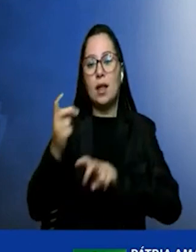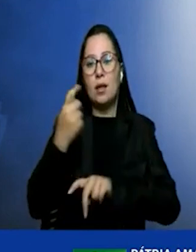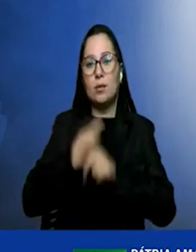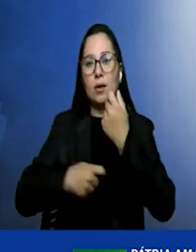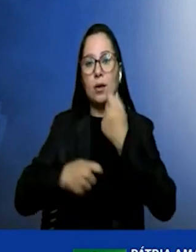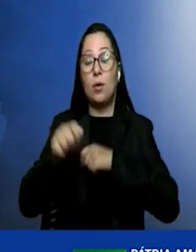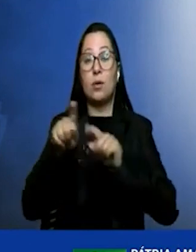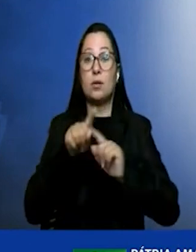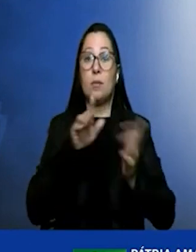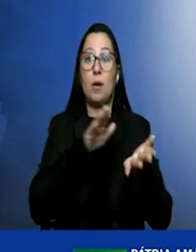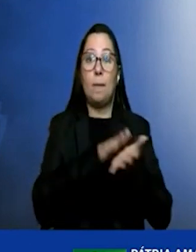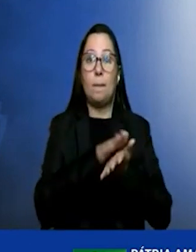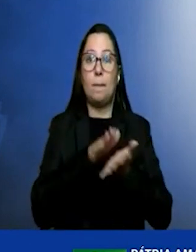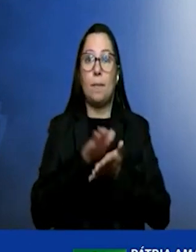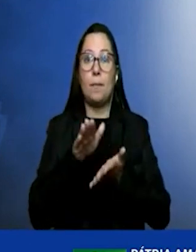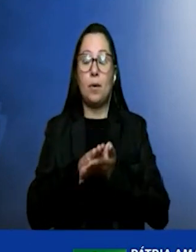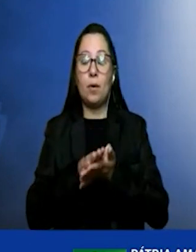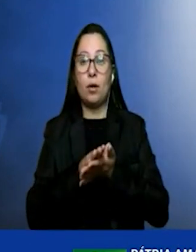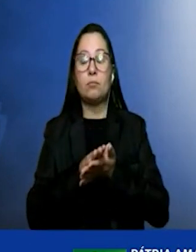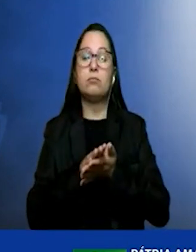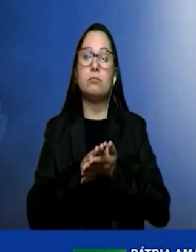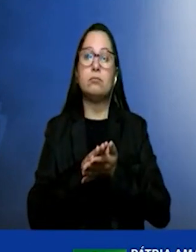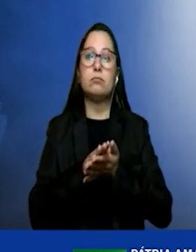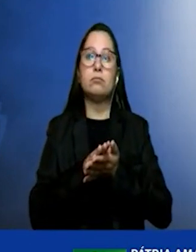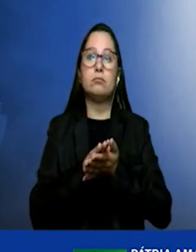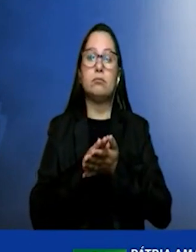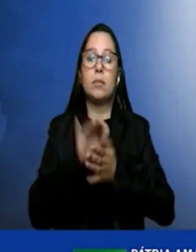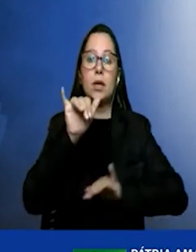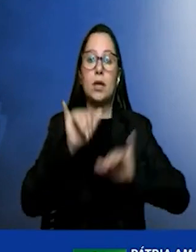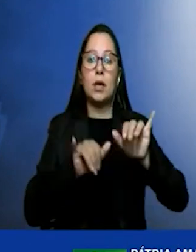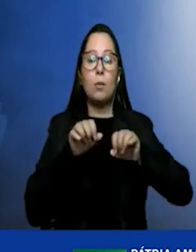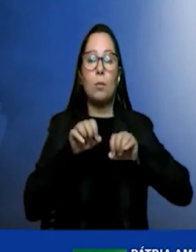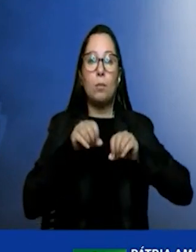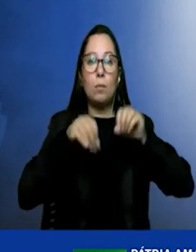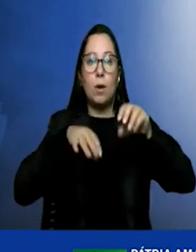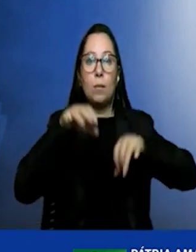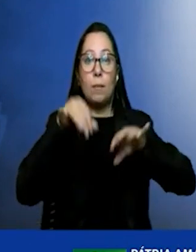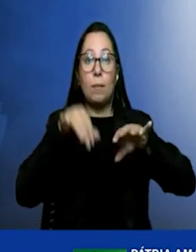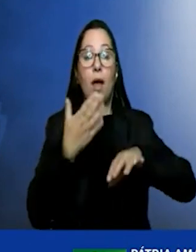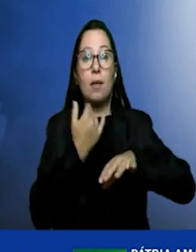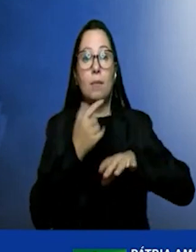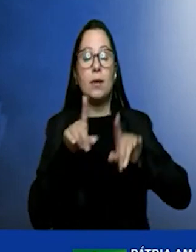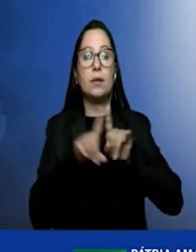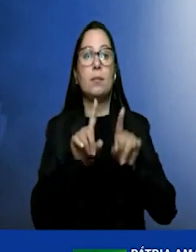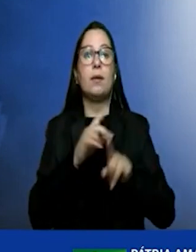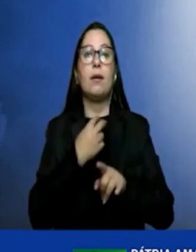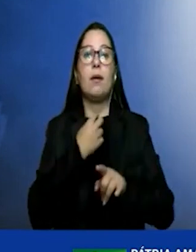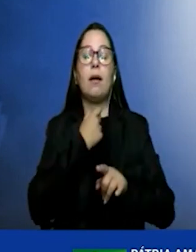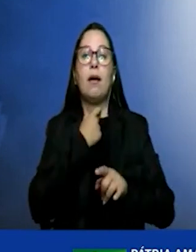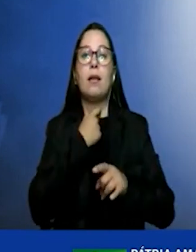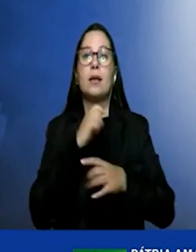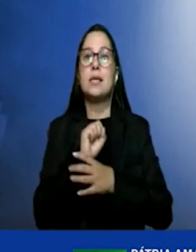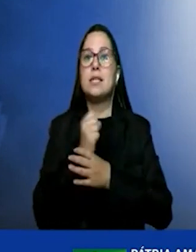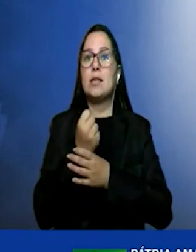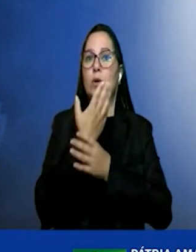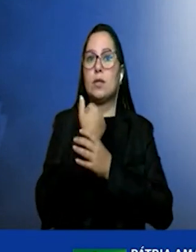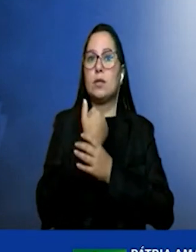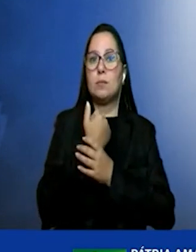fertilizantes que alimentam e garantem a segurança alimentar de milhões de pessoas